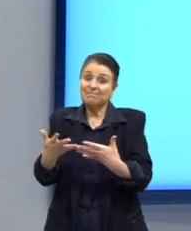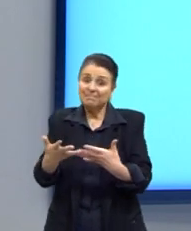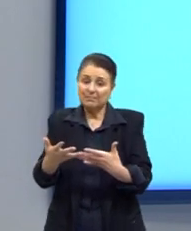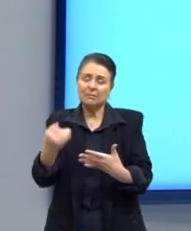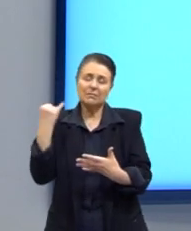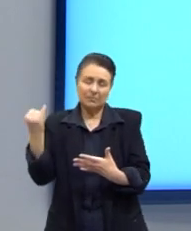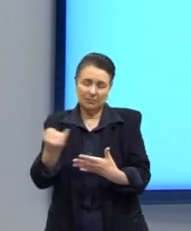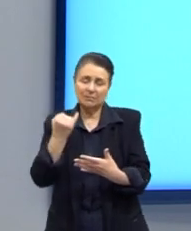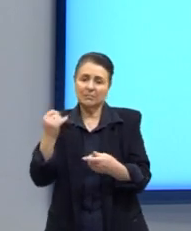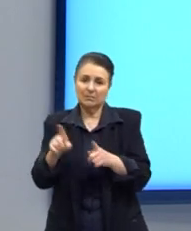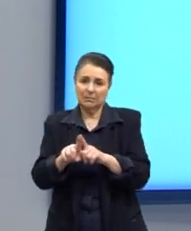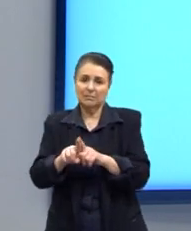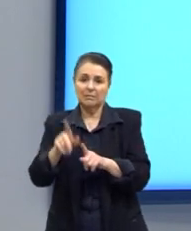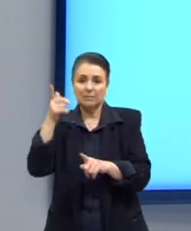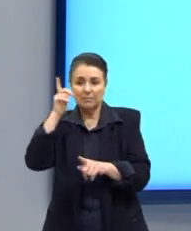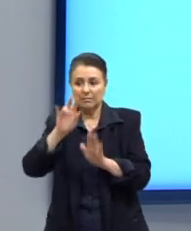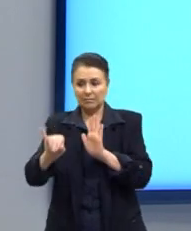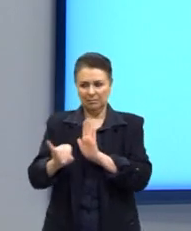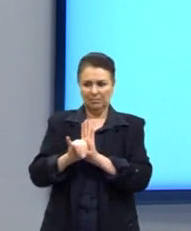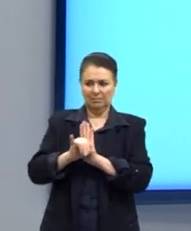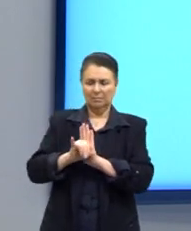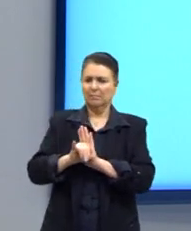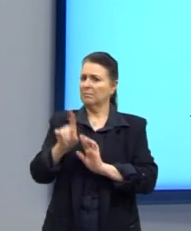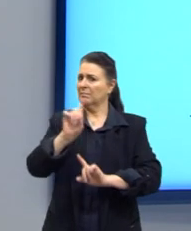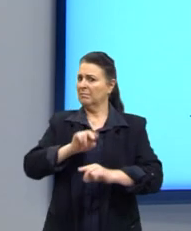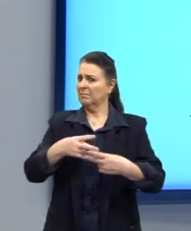para a gente conseguir identificar que tem algo errado ali.